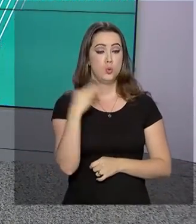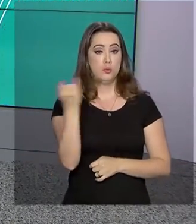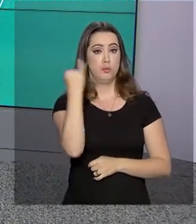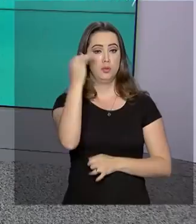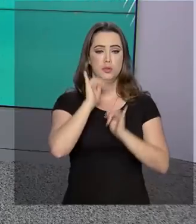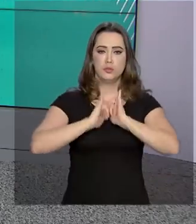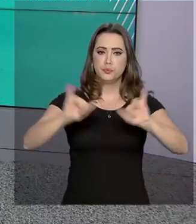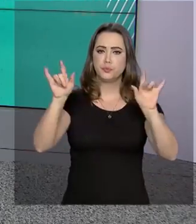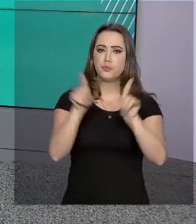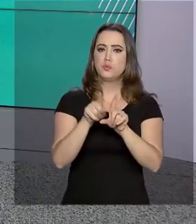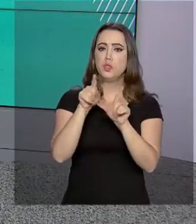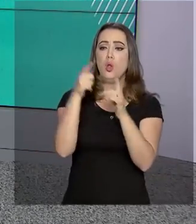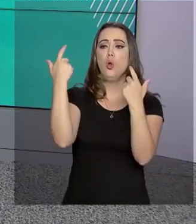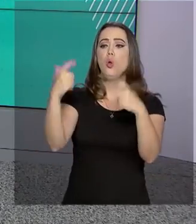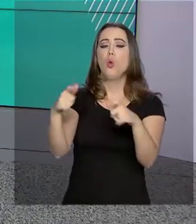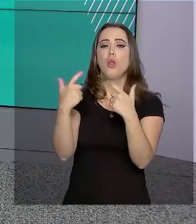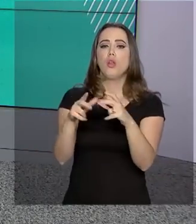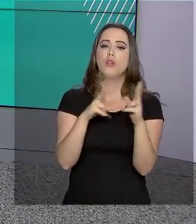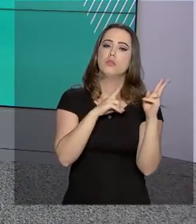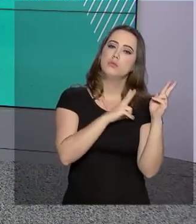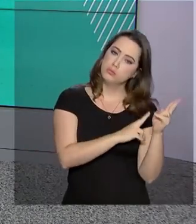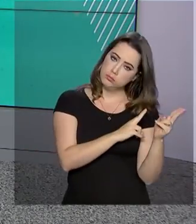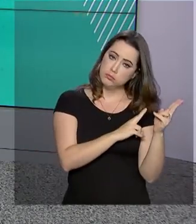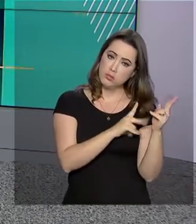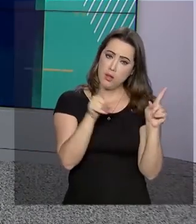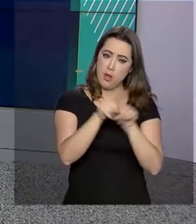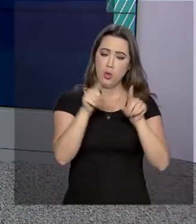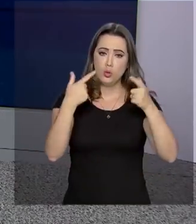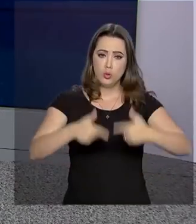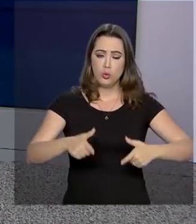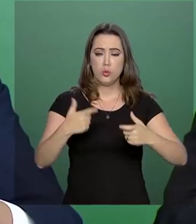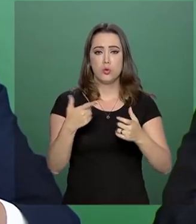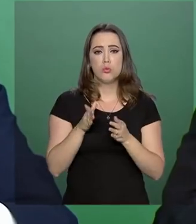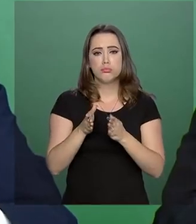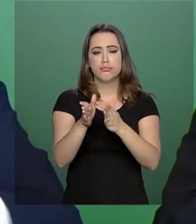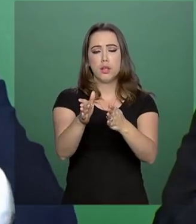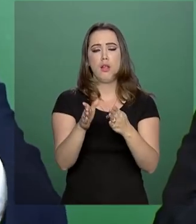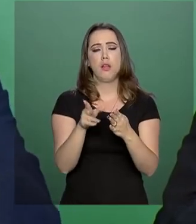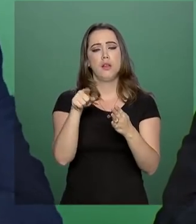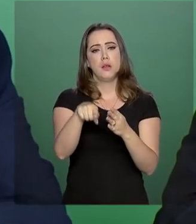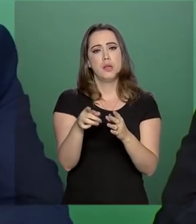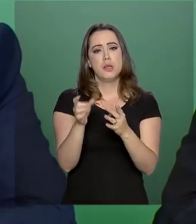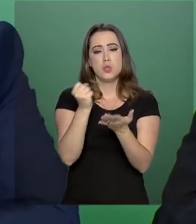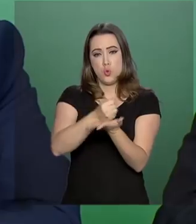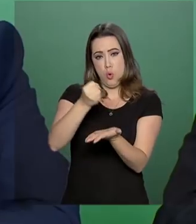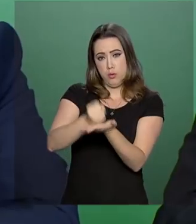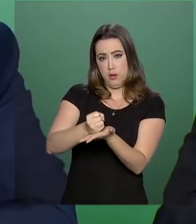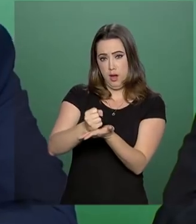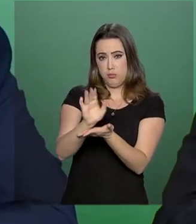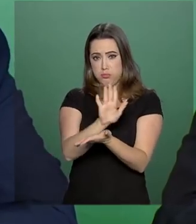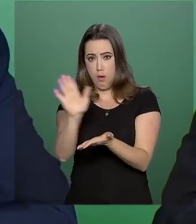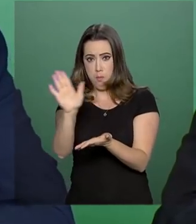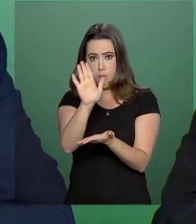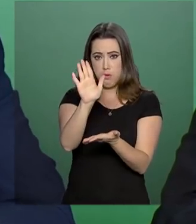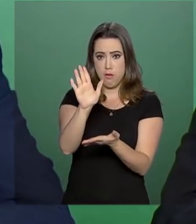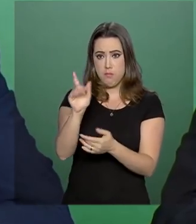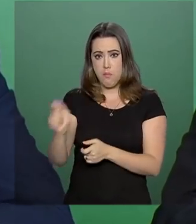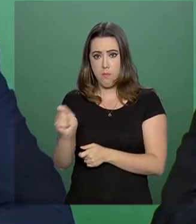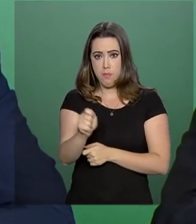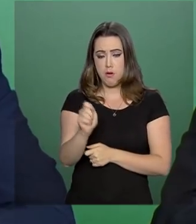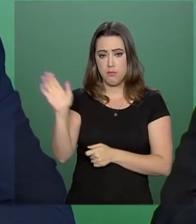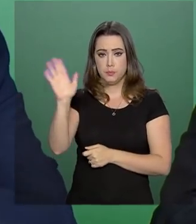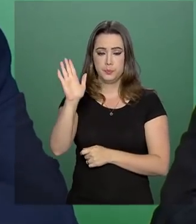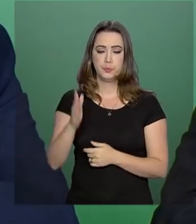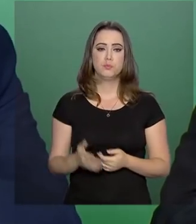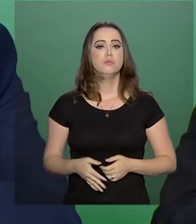pontos para parada e descanso nas rodovias concedidas. Nas novas modelagens de concessão que nós vamos